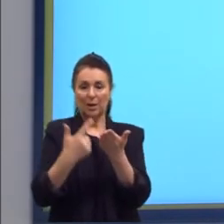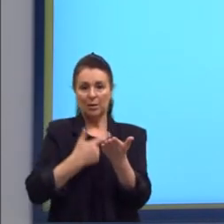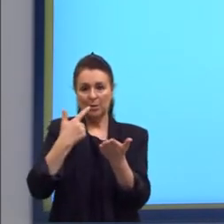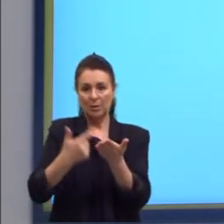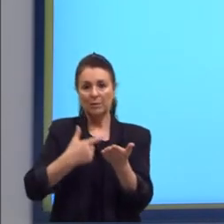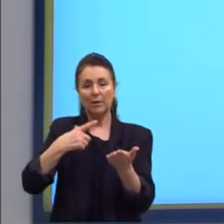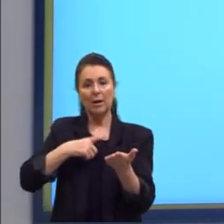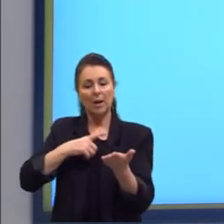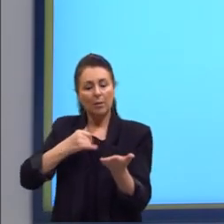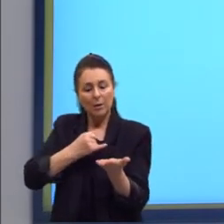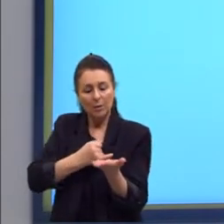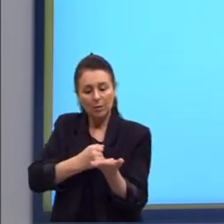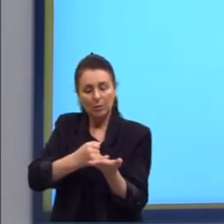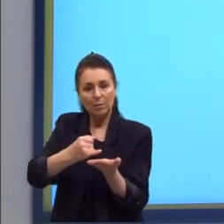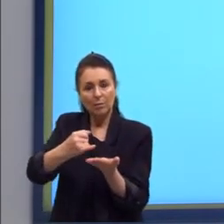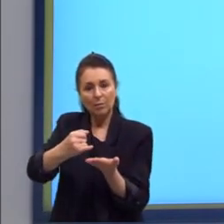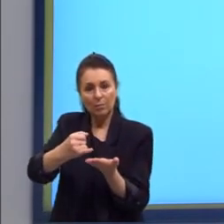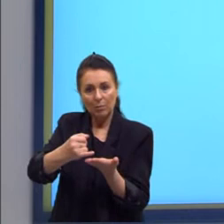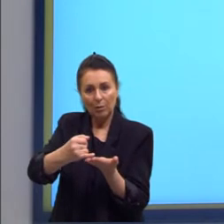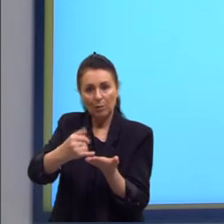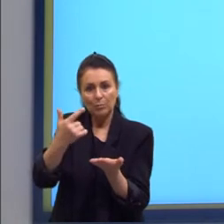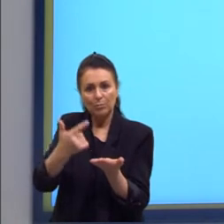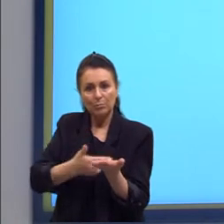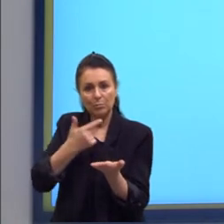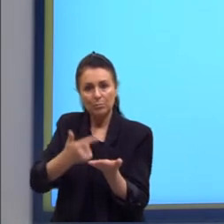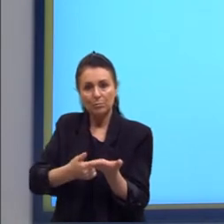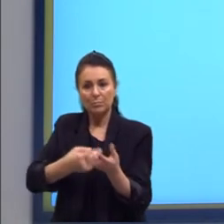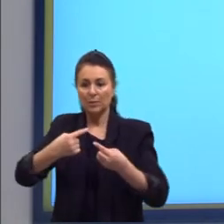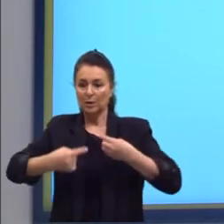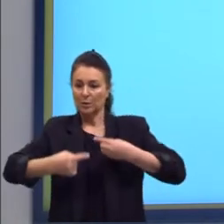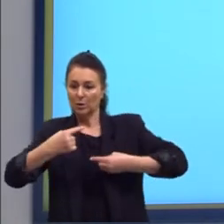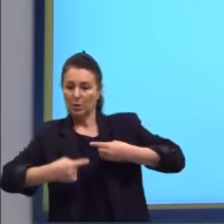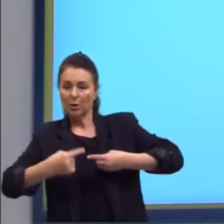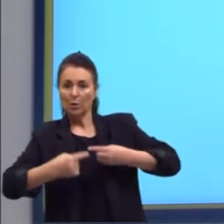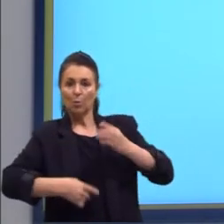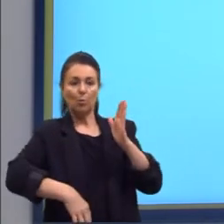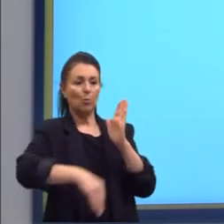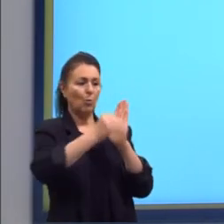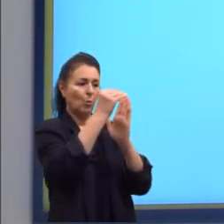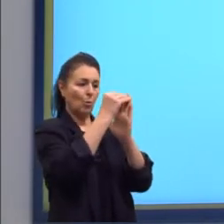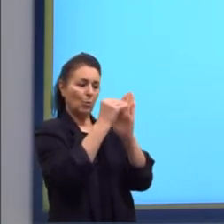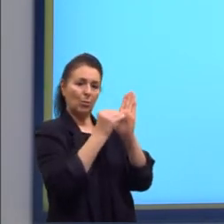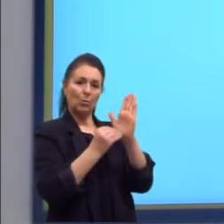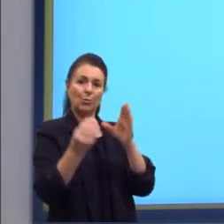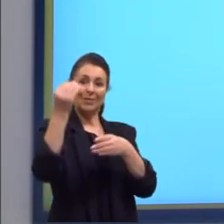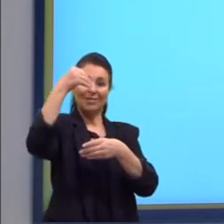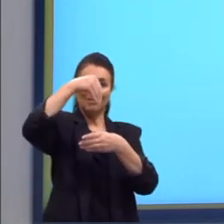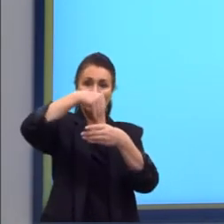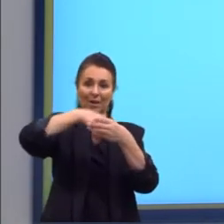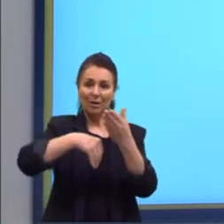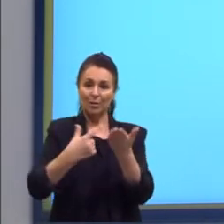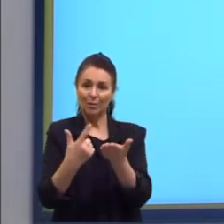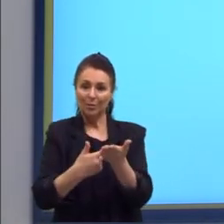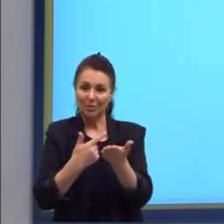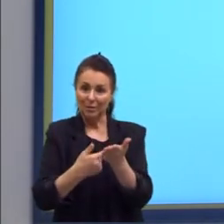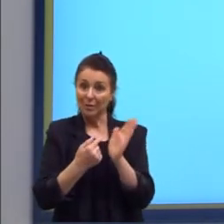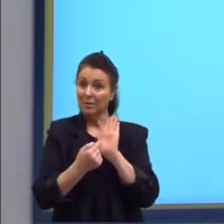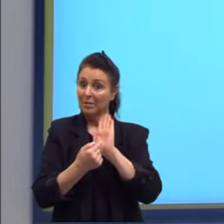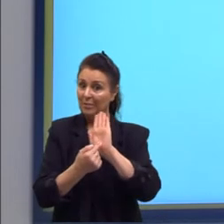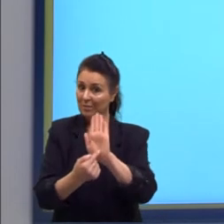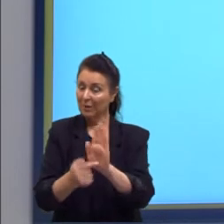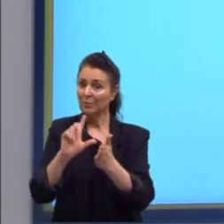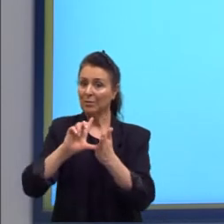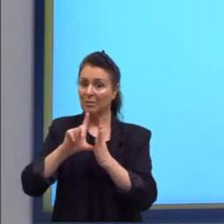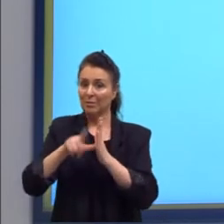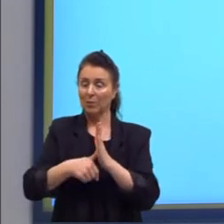alimento introdutório, pois dialoga com o conteúdo que será apresentado a seguir. E